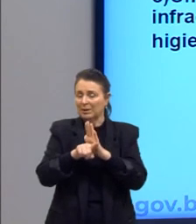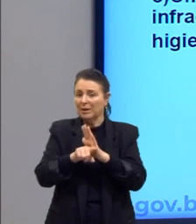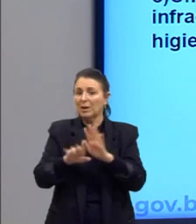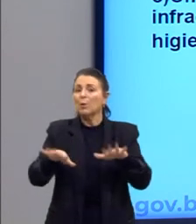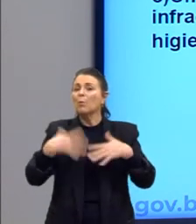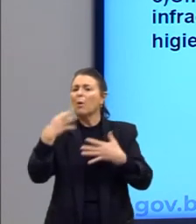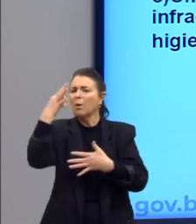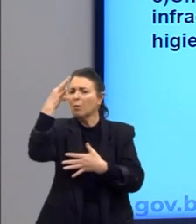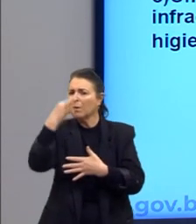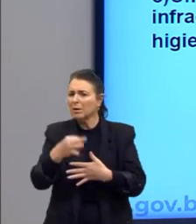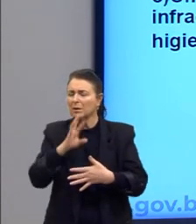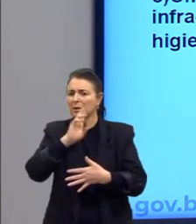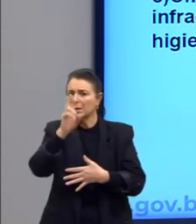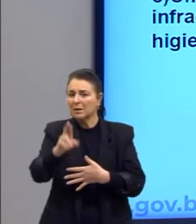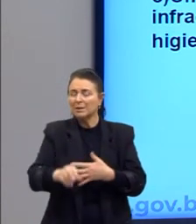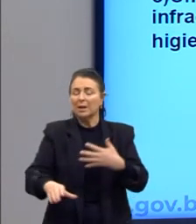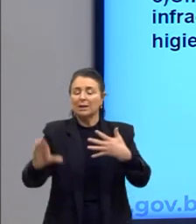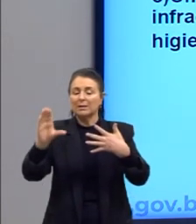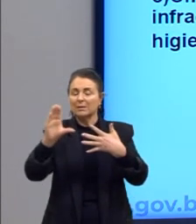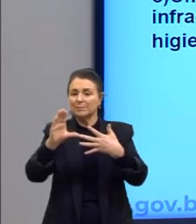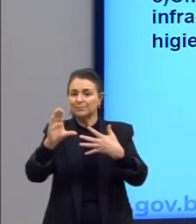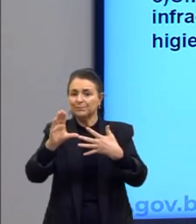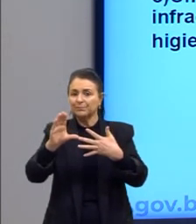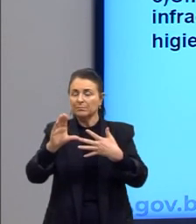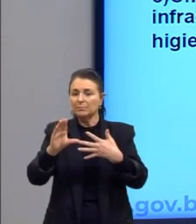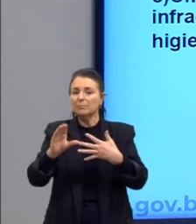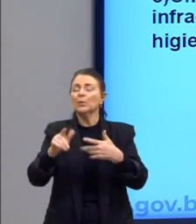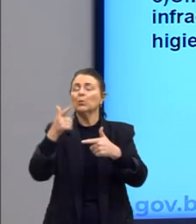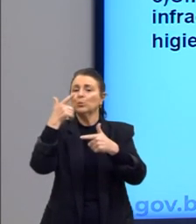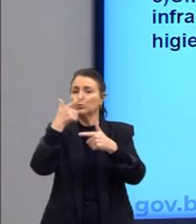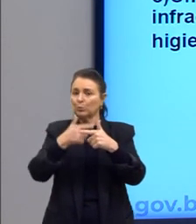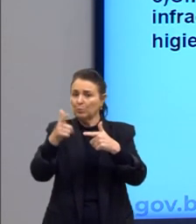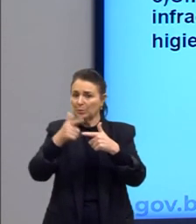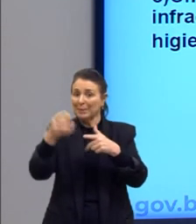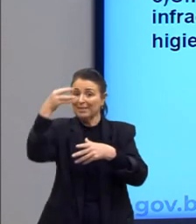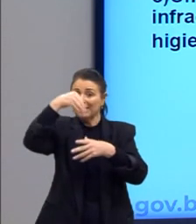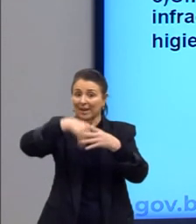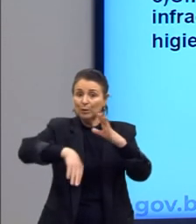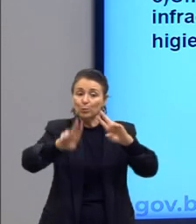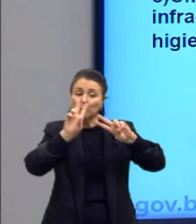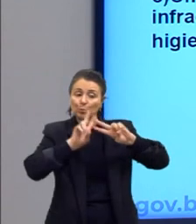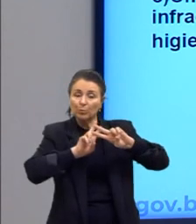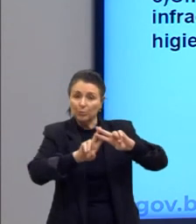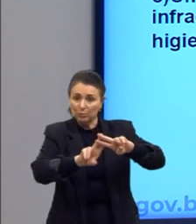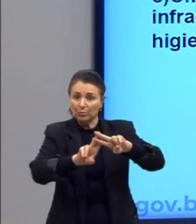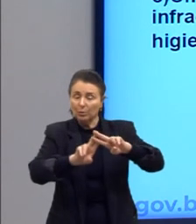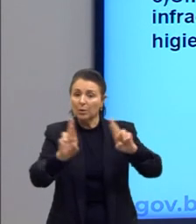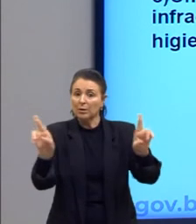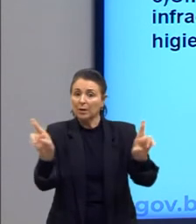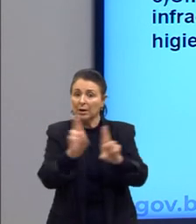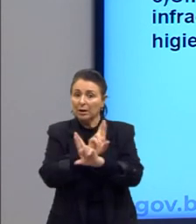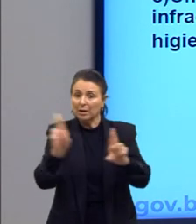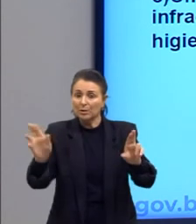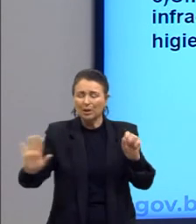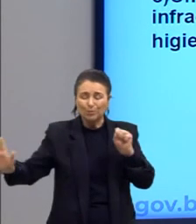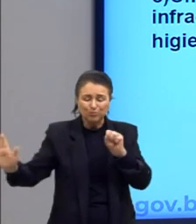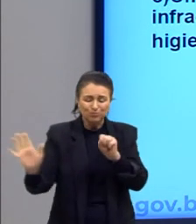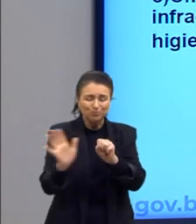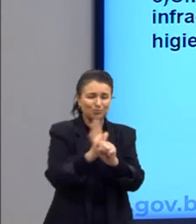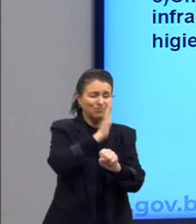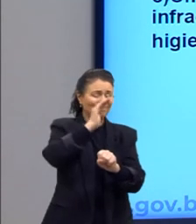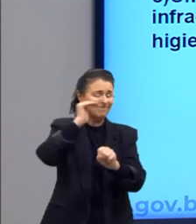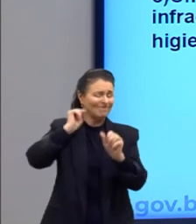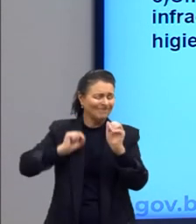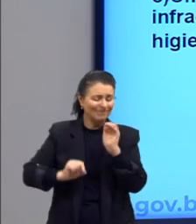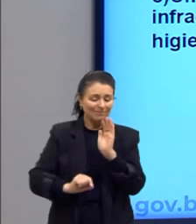na alternativa é a C. Um dos problemas dos presídios está relacionado à lotação acima da